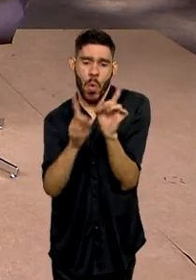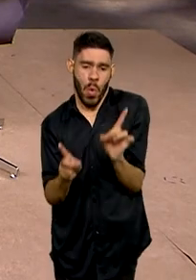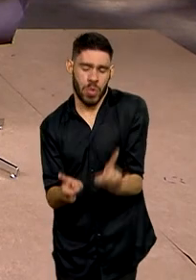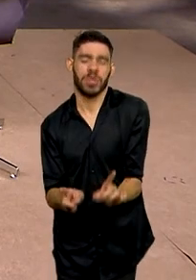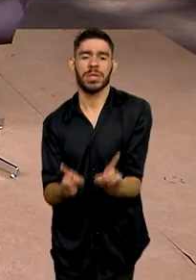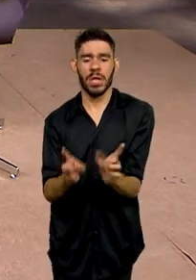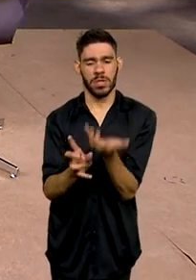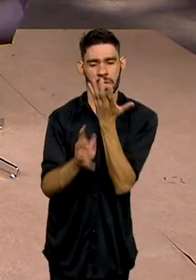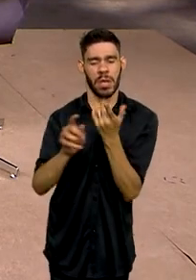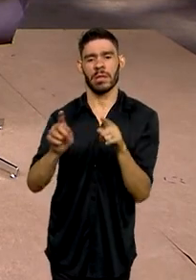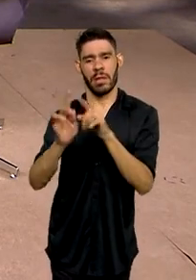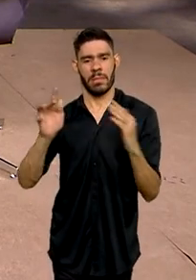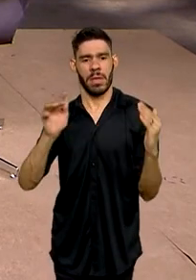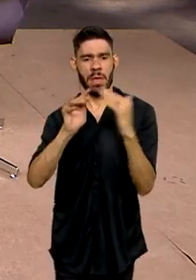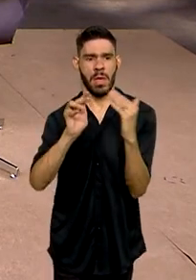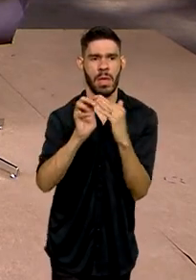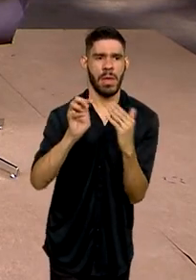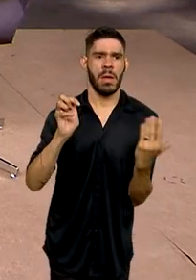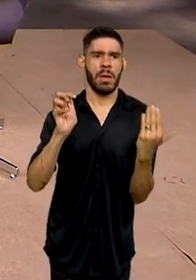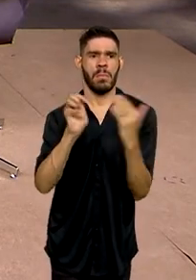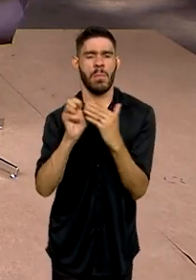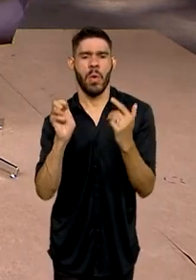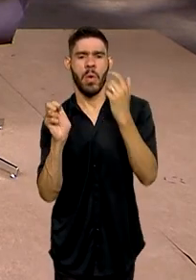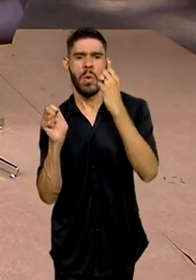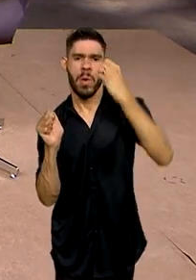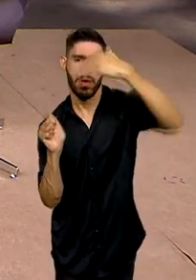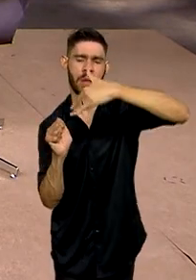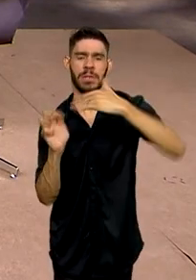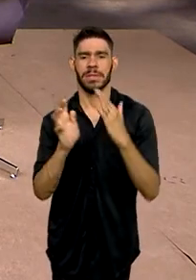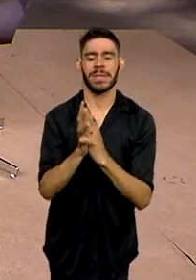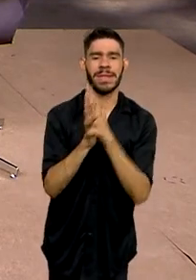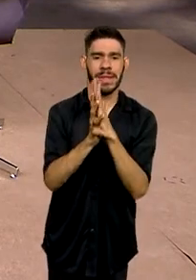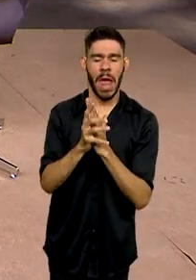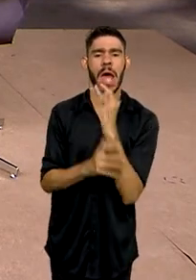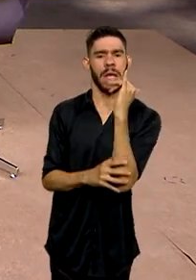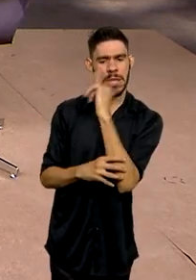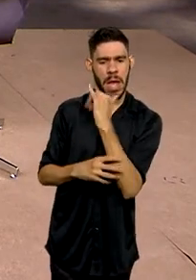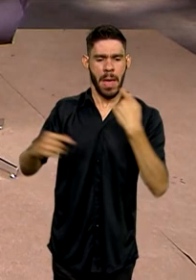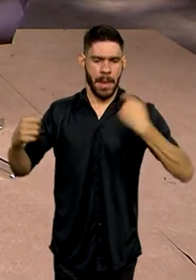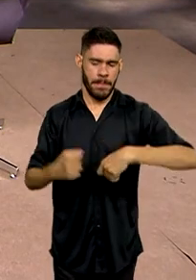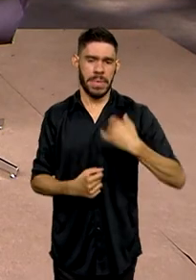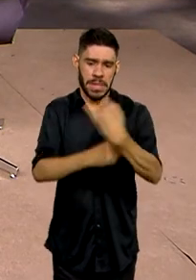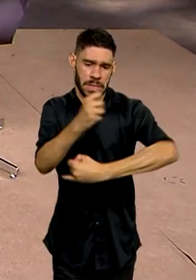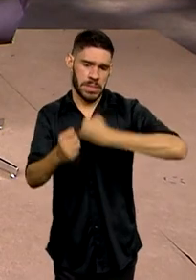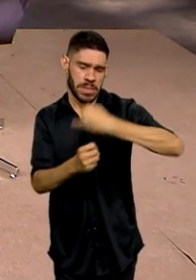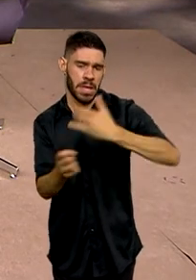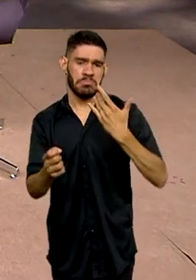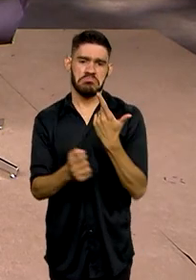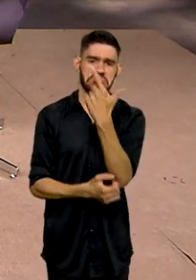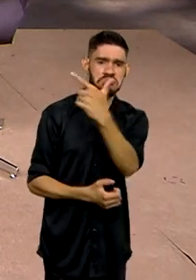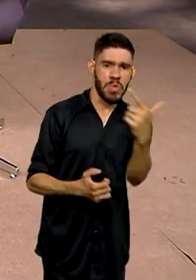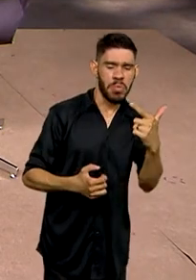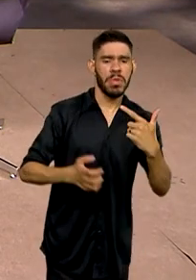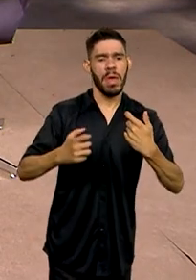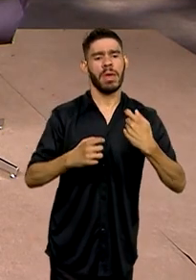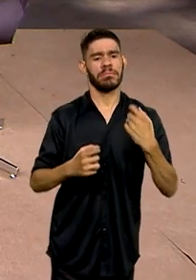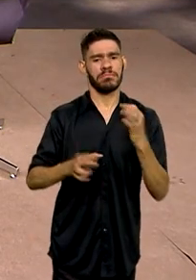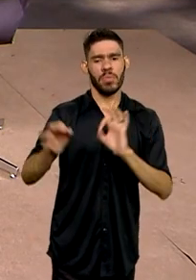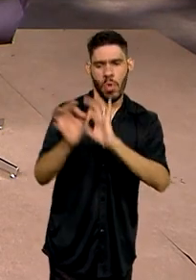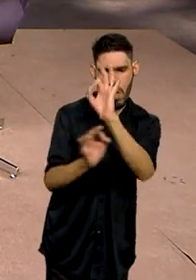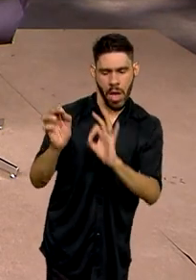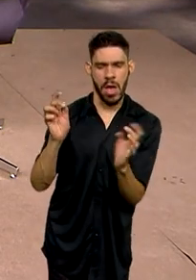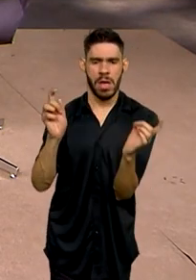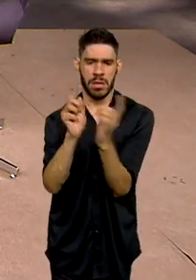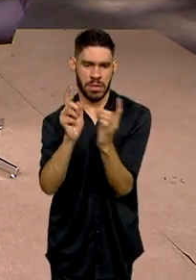Mas também tem moradia. Onde mora não tem luz, bota energia. Onde eu moro não tem internet, não tem determinado